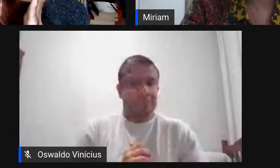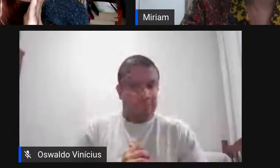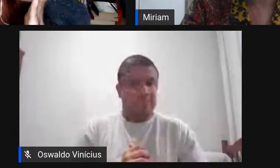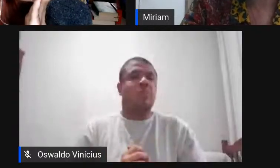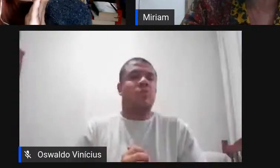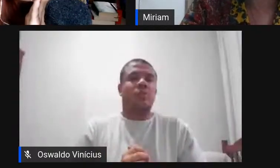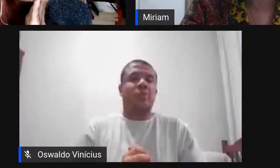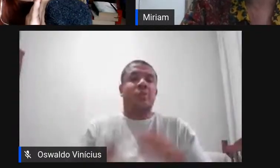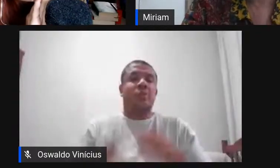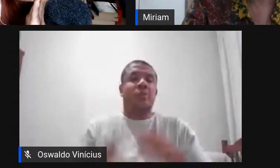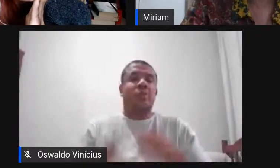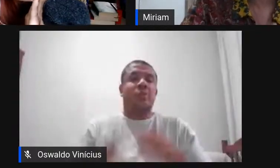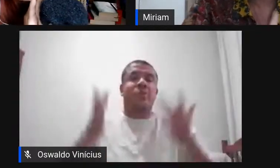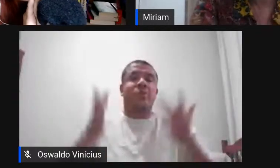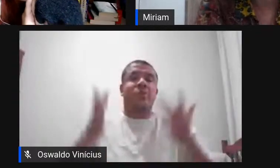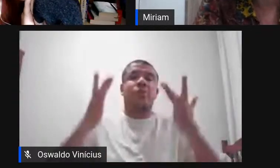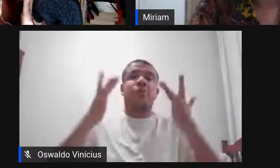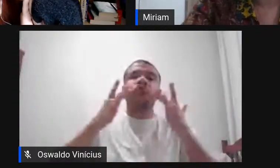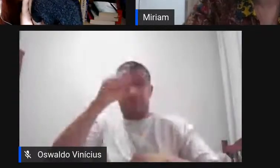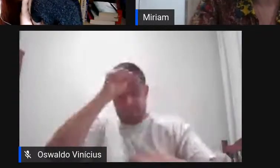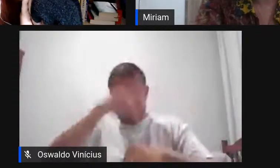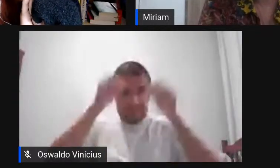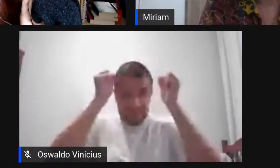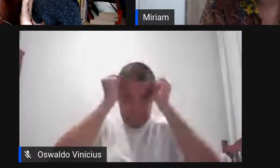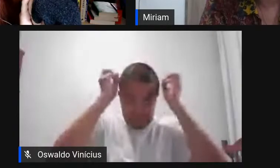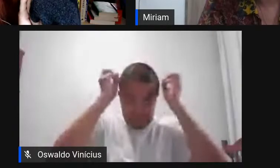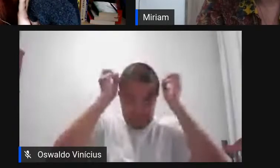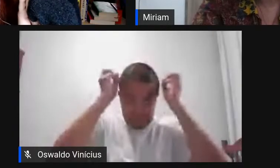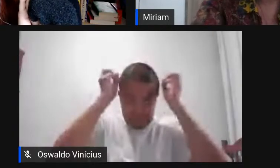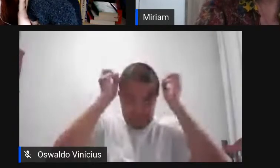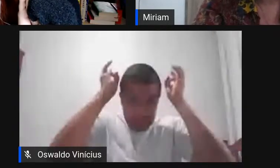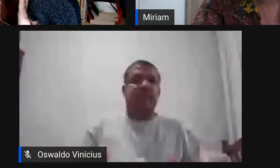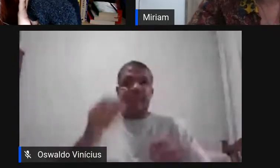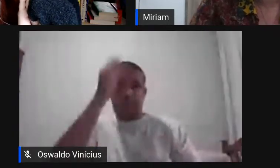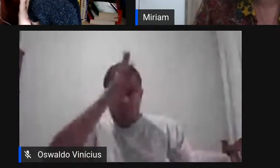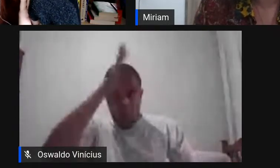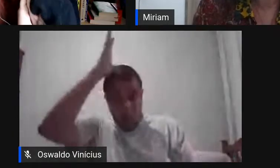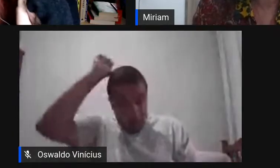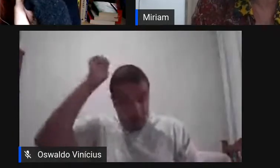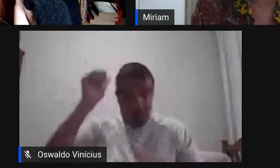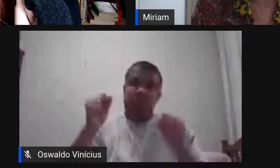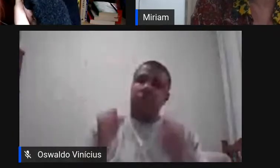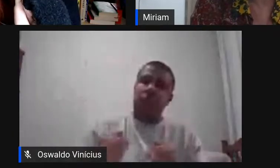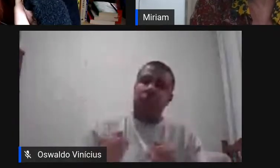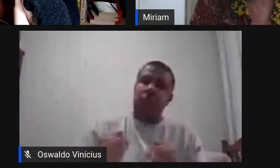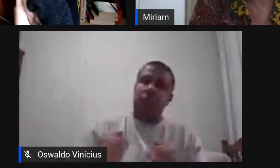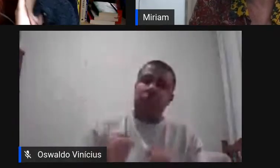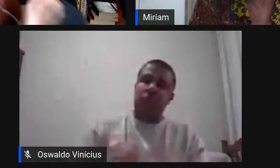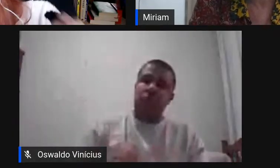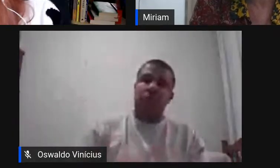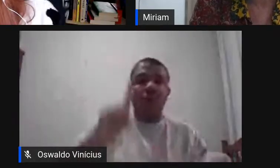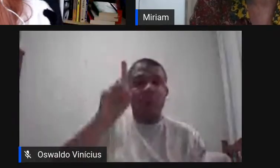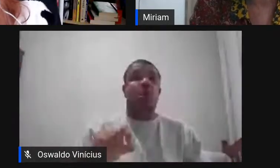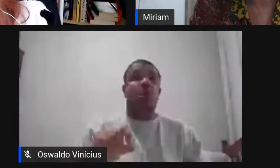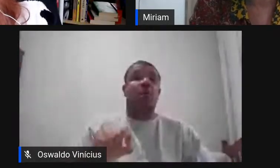gregas romanas o meu vídeo e tudo mais então ele ele é o maior né adaptador